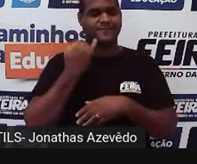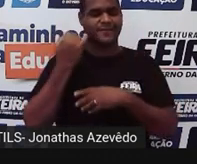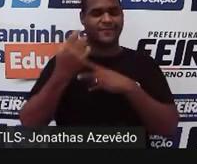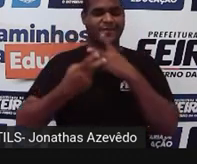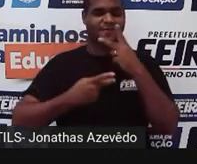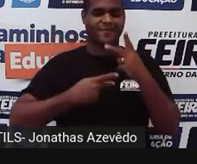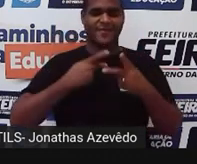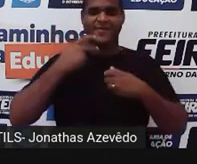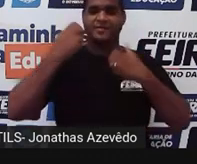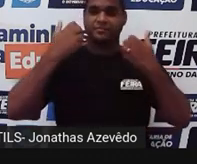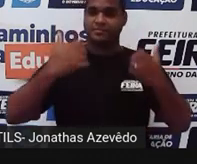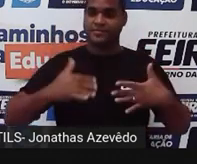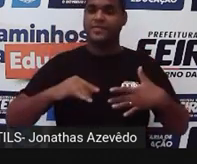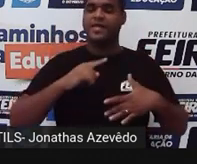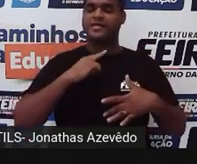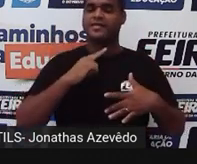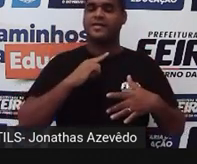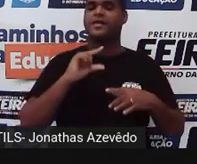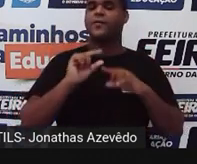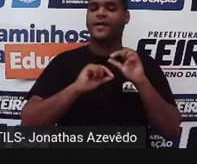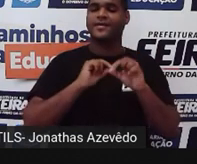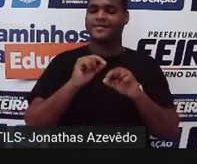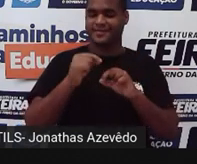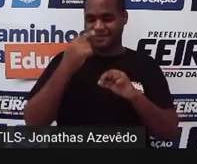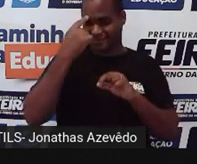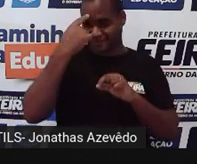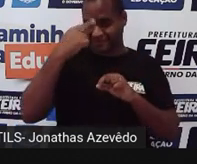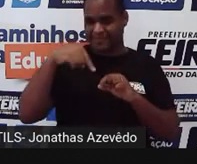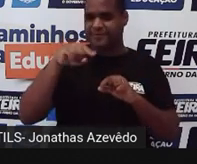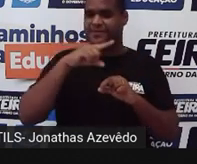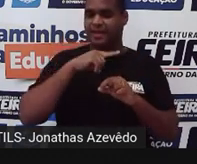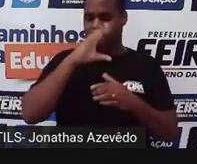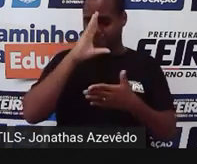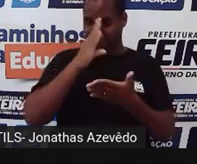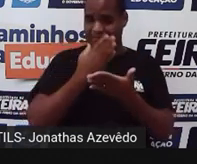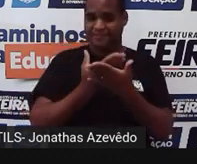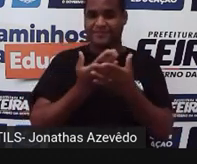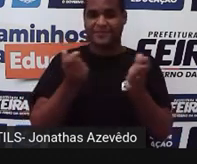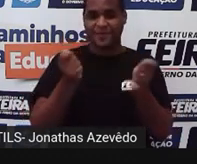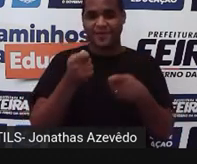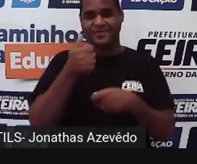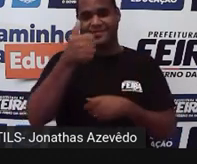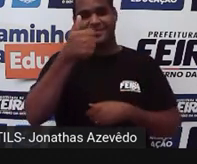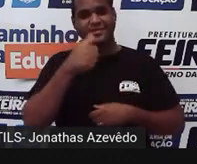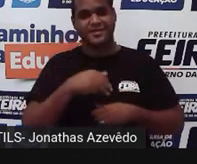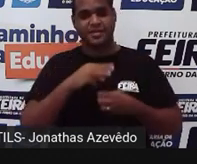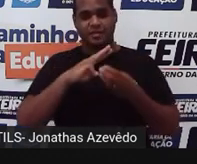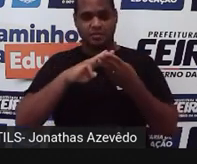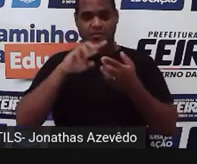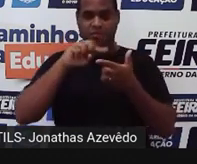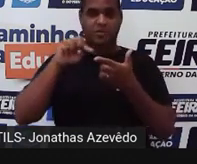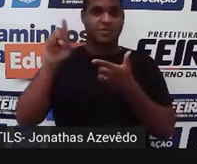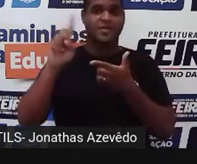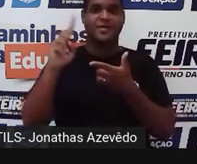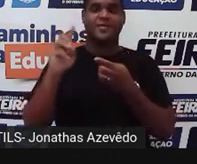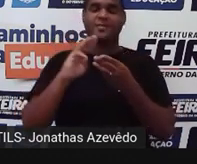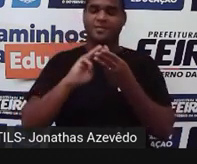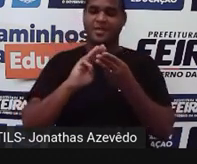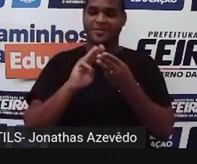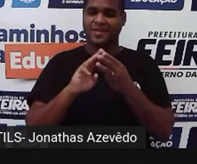gente sempre repete. É o nosso lema. A gente acredita nisso. Beleza? Matemática não é problema.